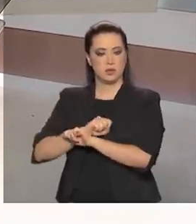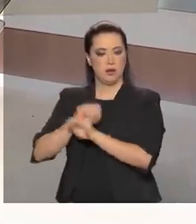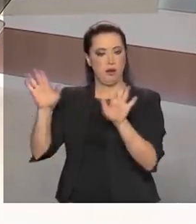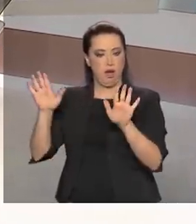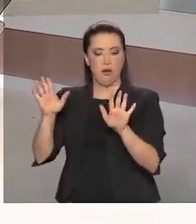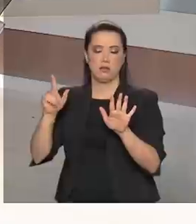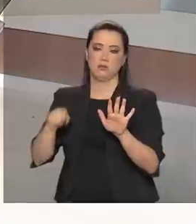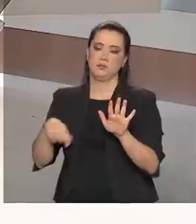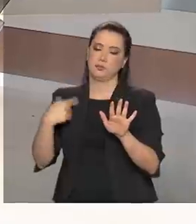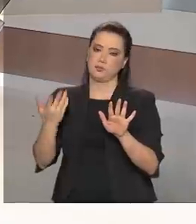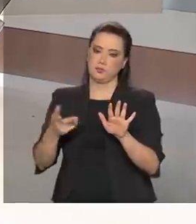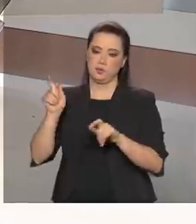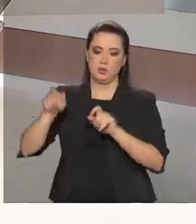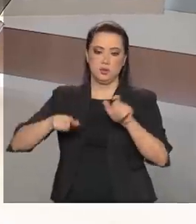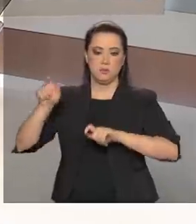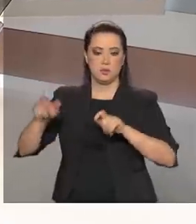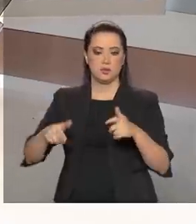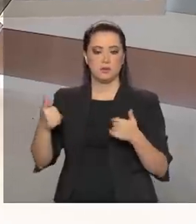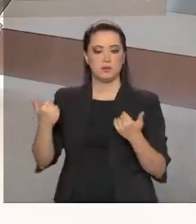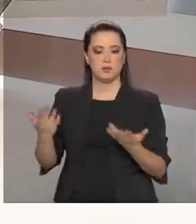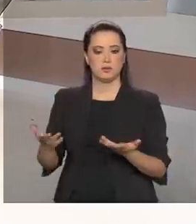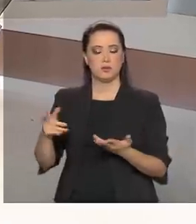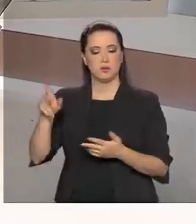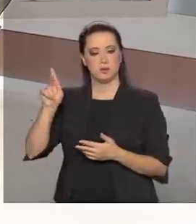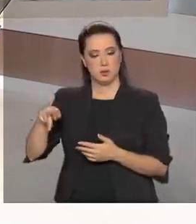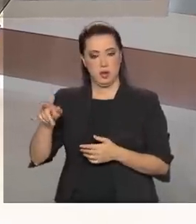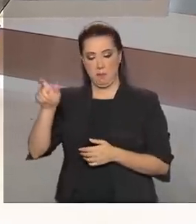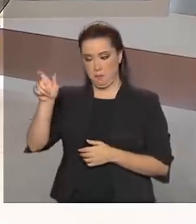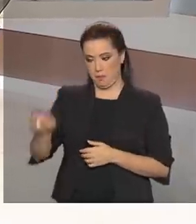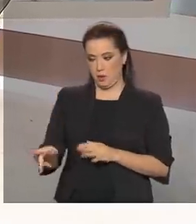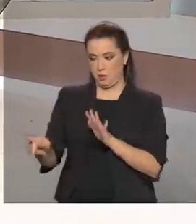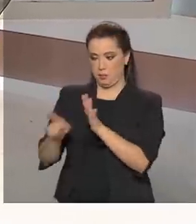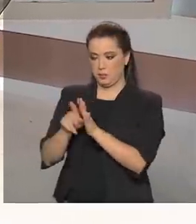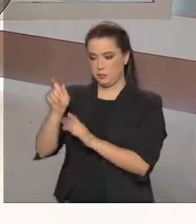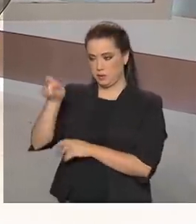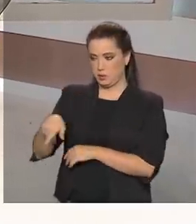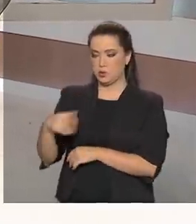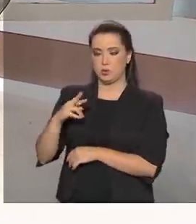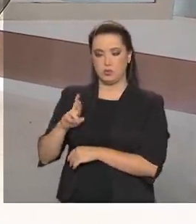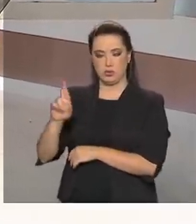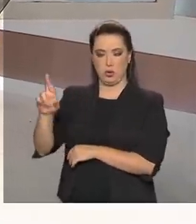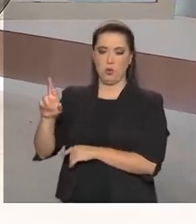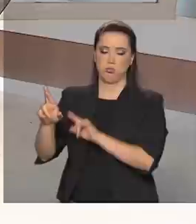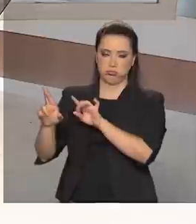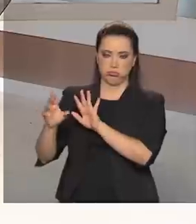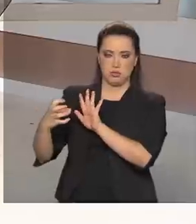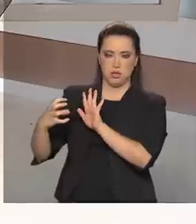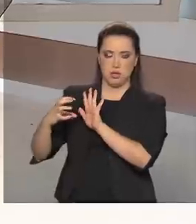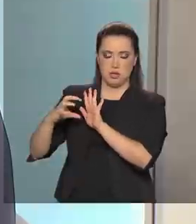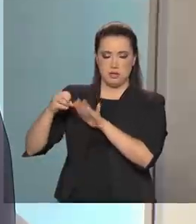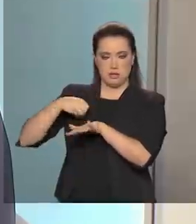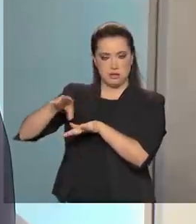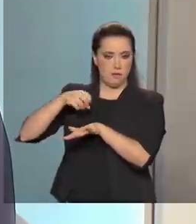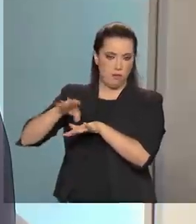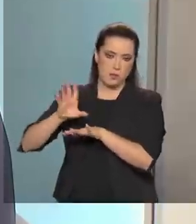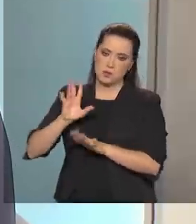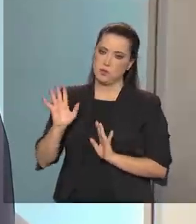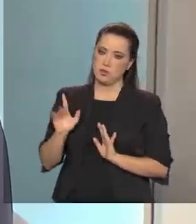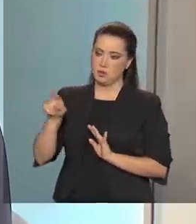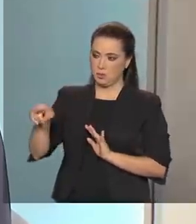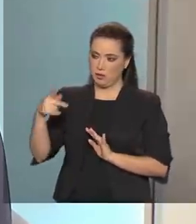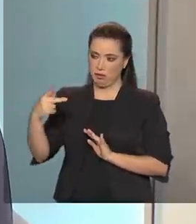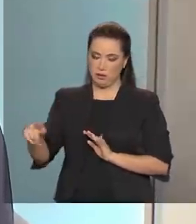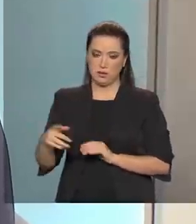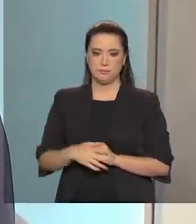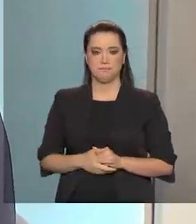o proprietário é o titular do dado. E quando nós, no passado, tínhamos